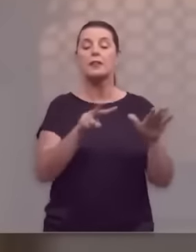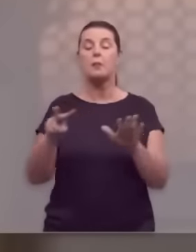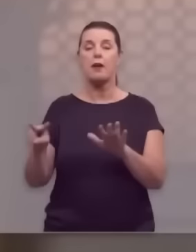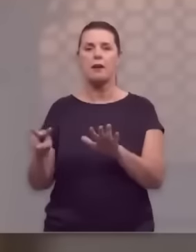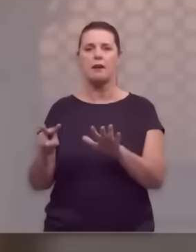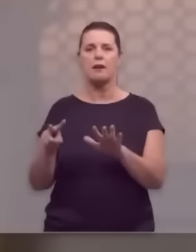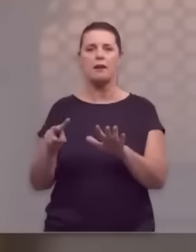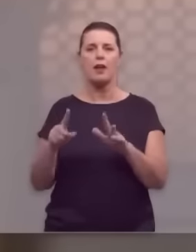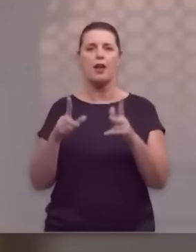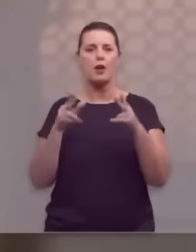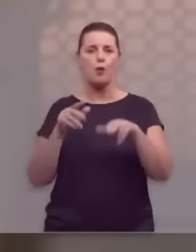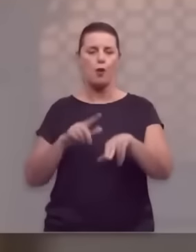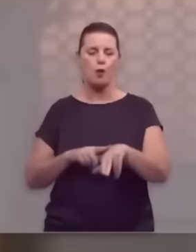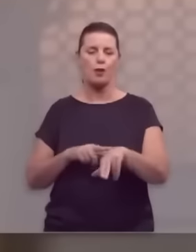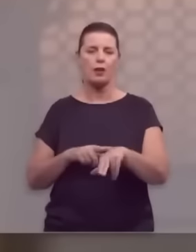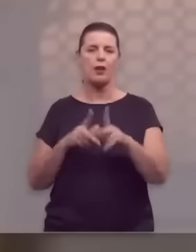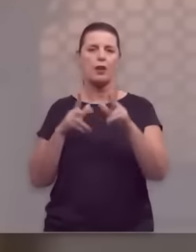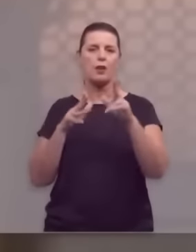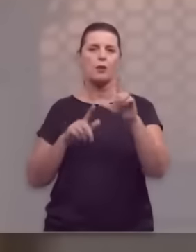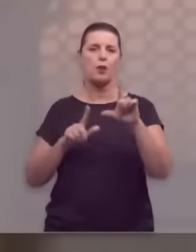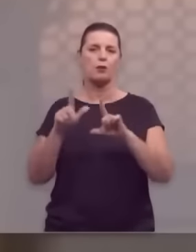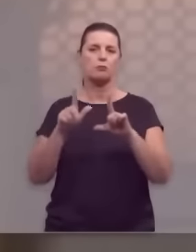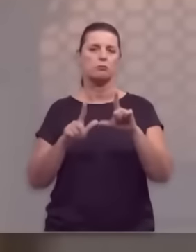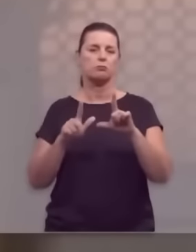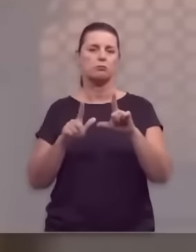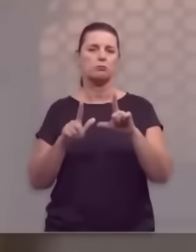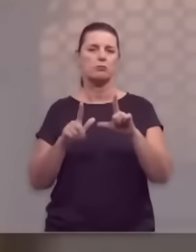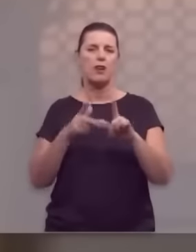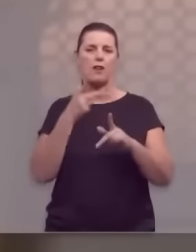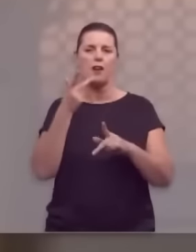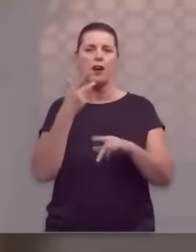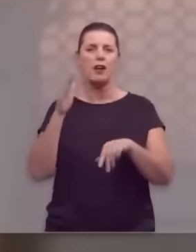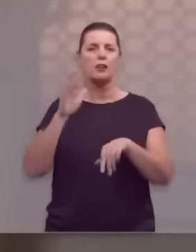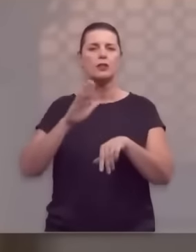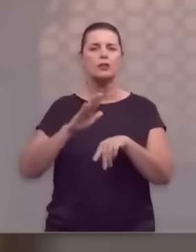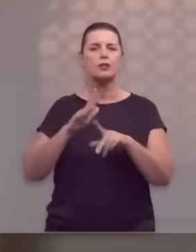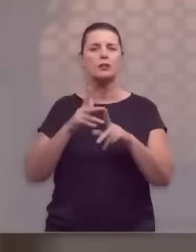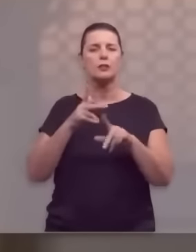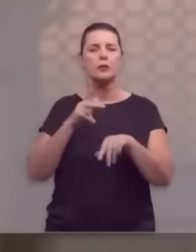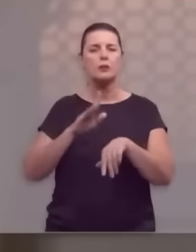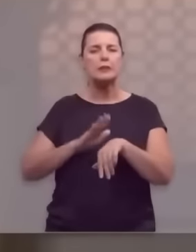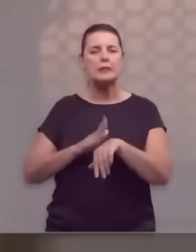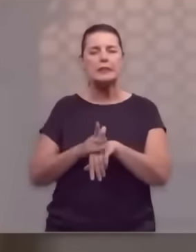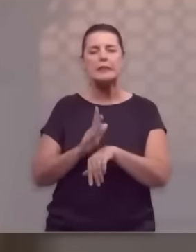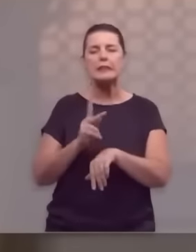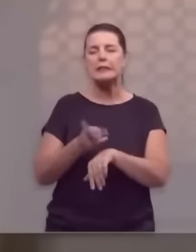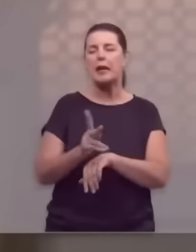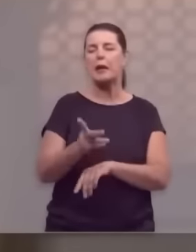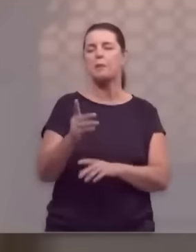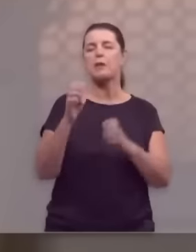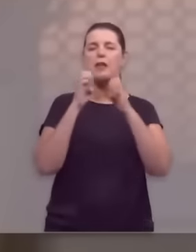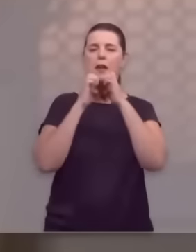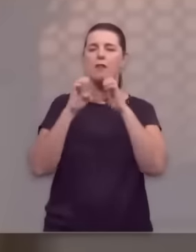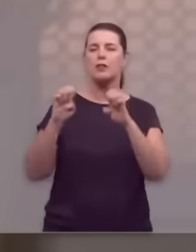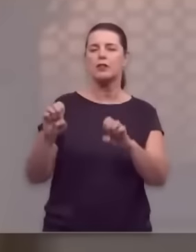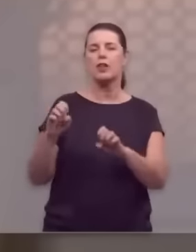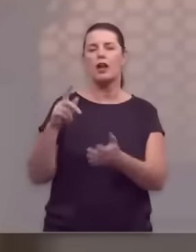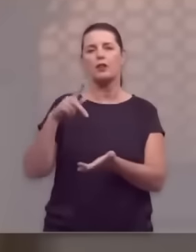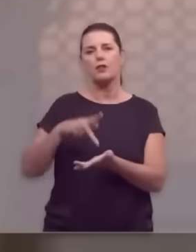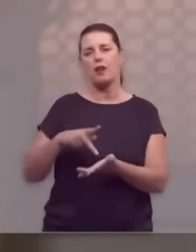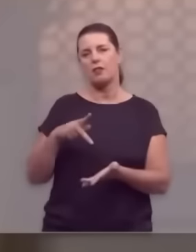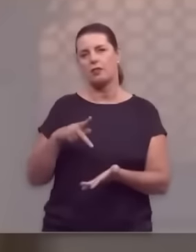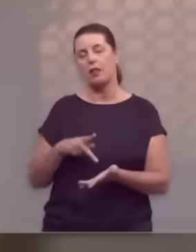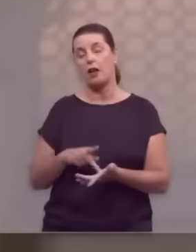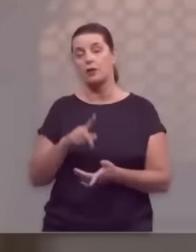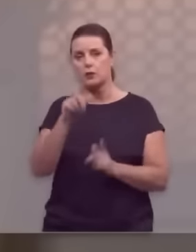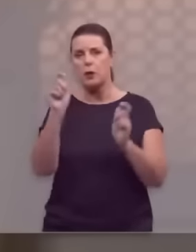semana, nesse mesmo horário, nesse mesmo canal, falando das mesmas verdades do Evangelho, para fazer com